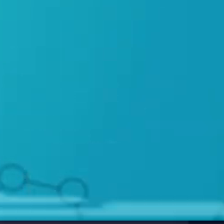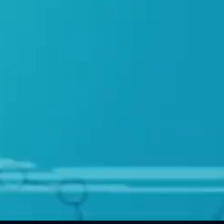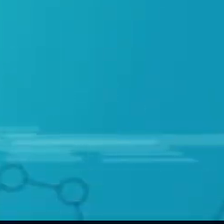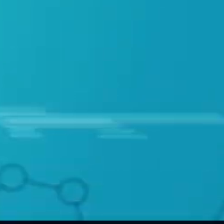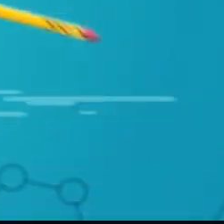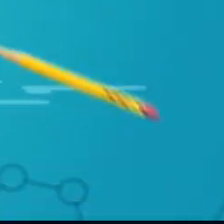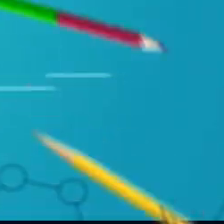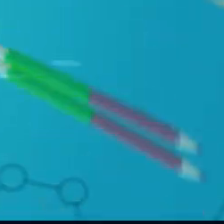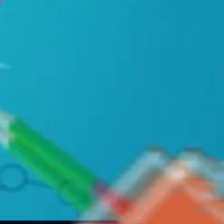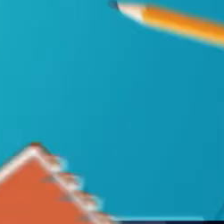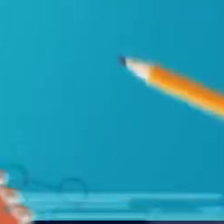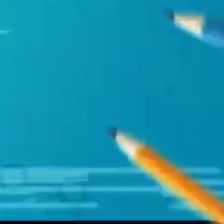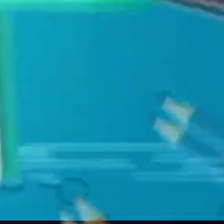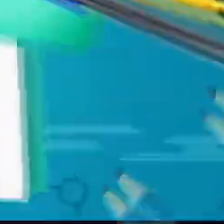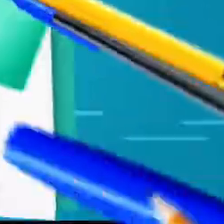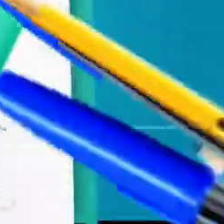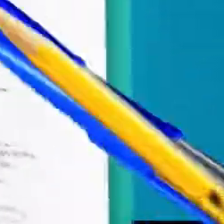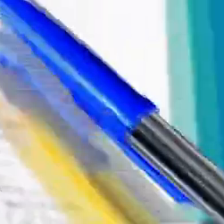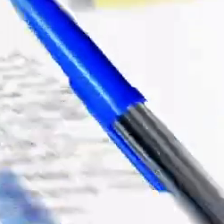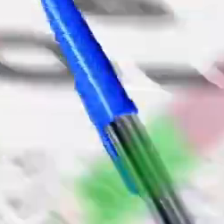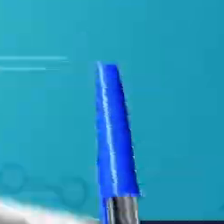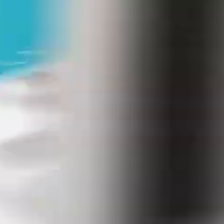Tchau, tchau!